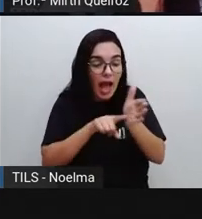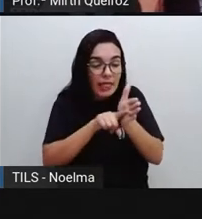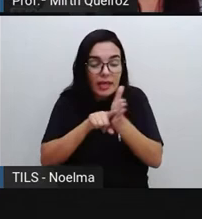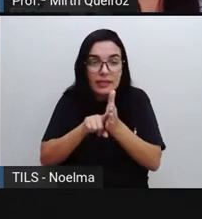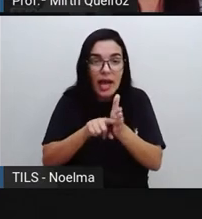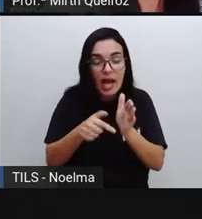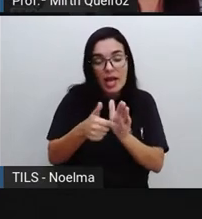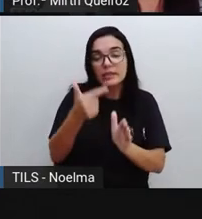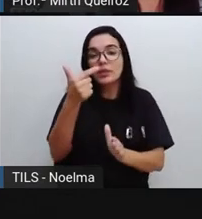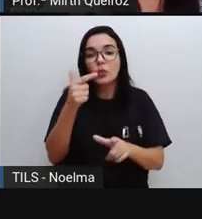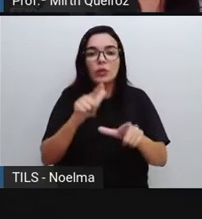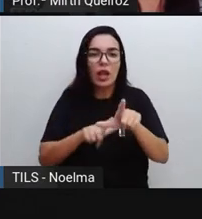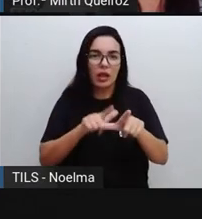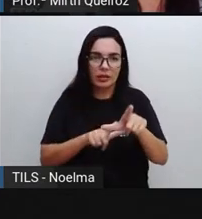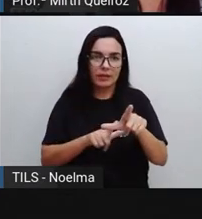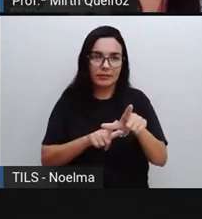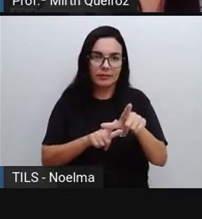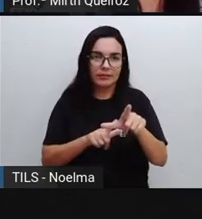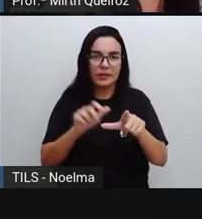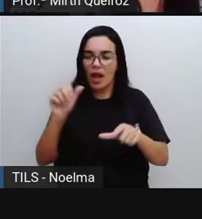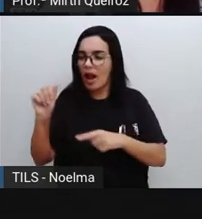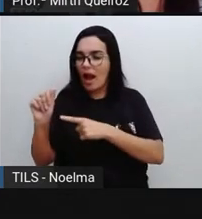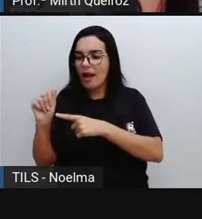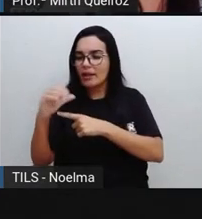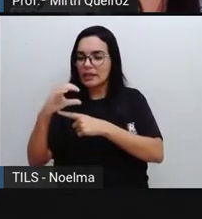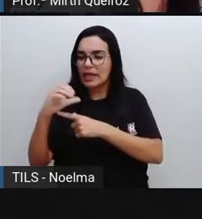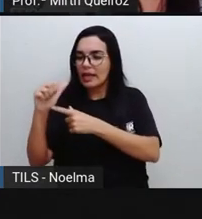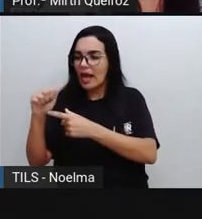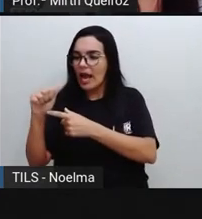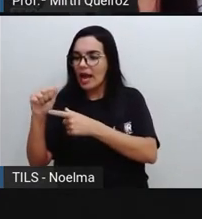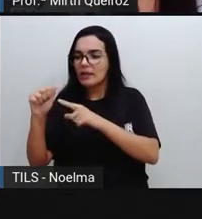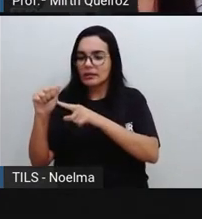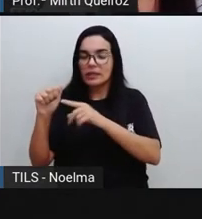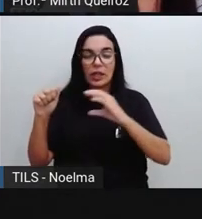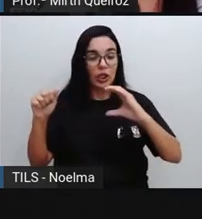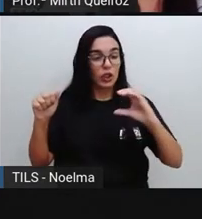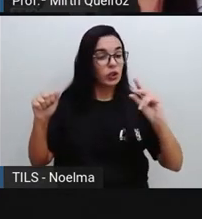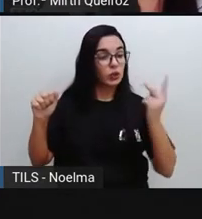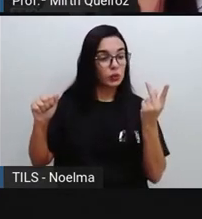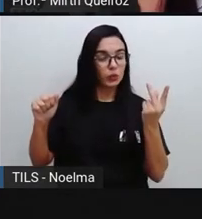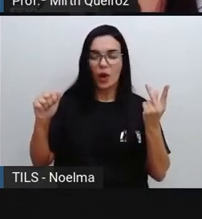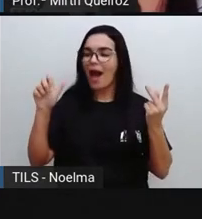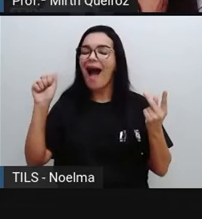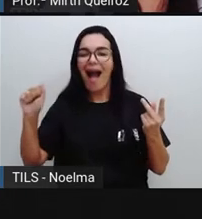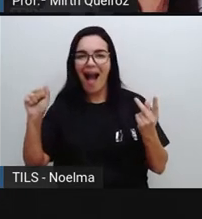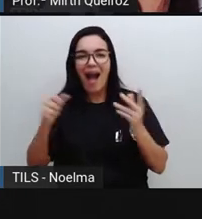vem antes do H, que é o K, né? Vem antes do CH, né?